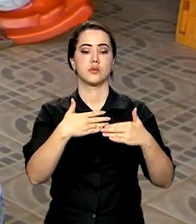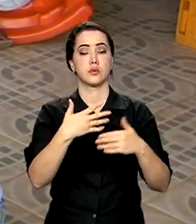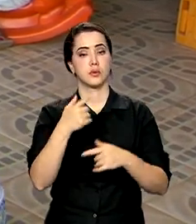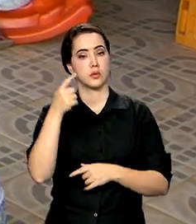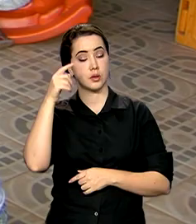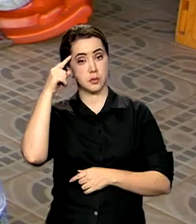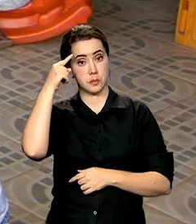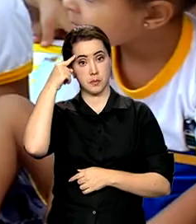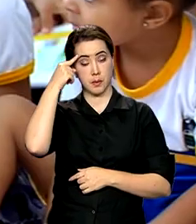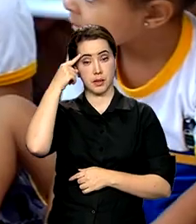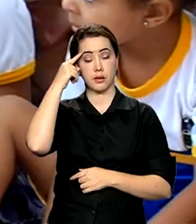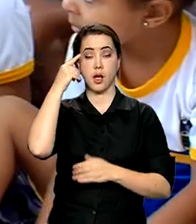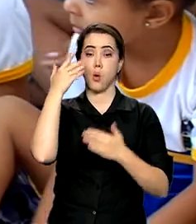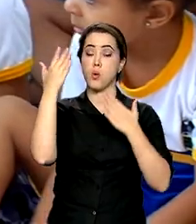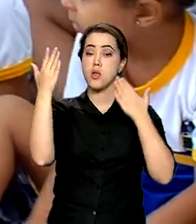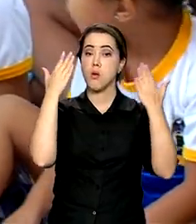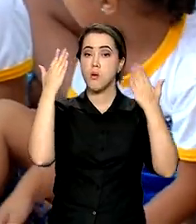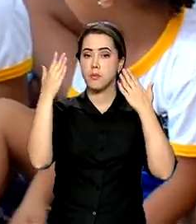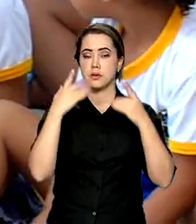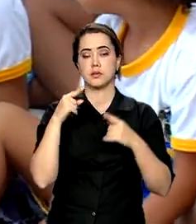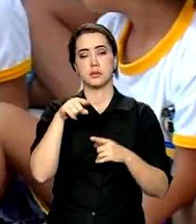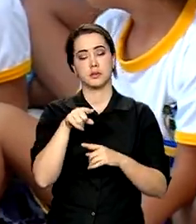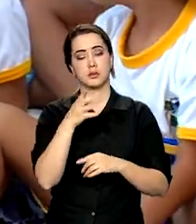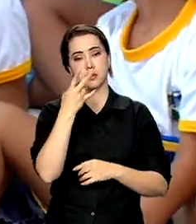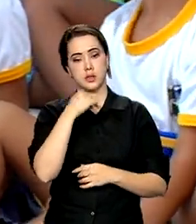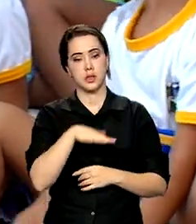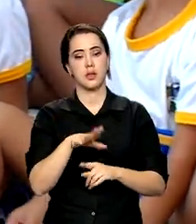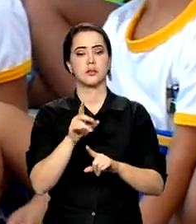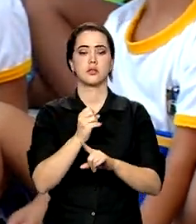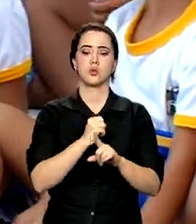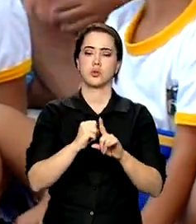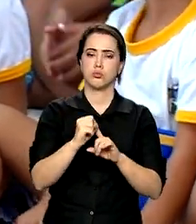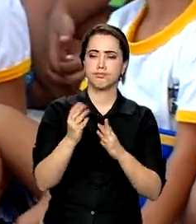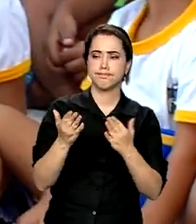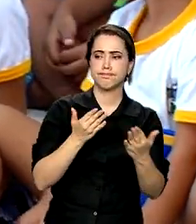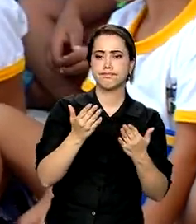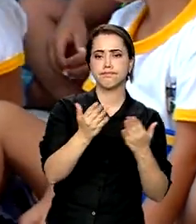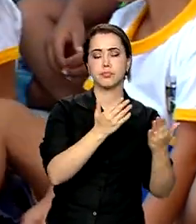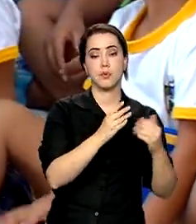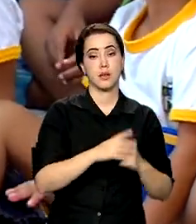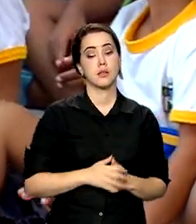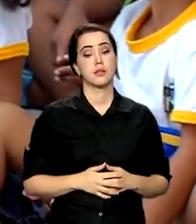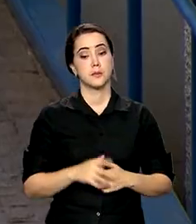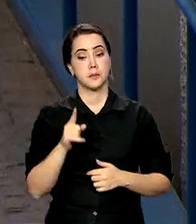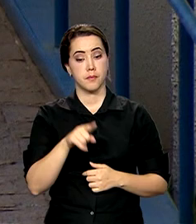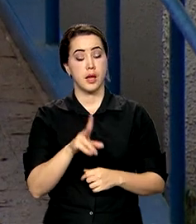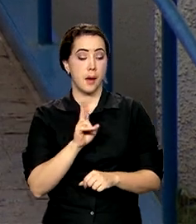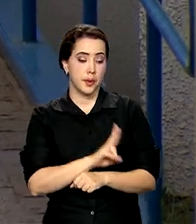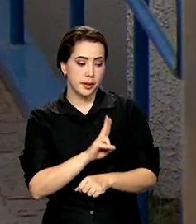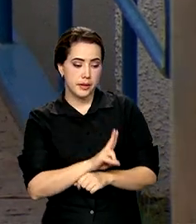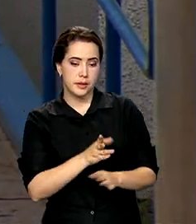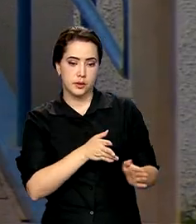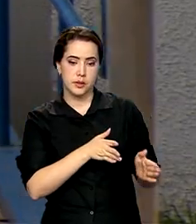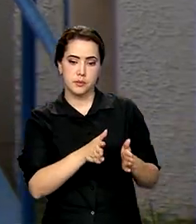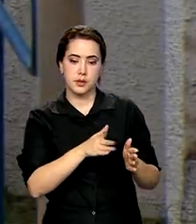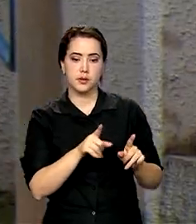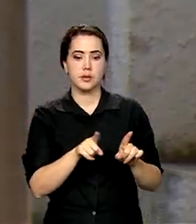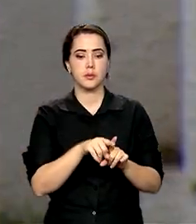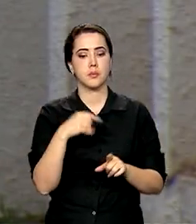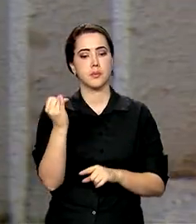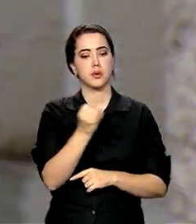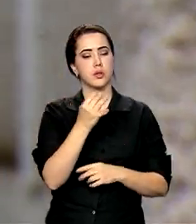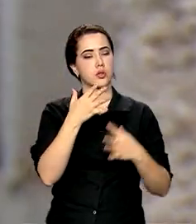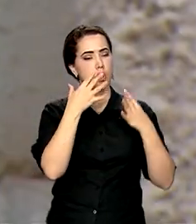mental e emocional e de socialização da criança. E a defesa dessa fase também passa pela